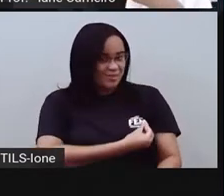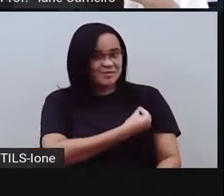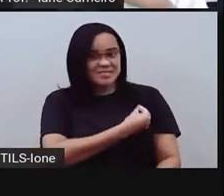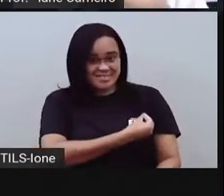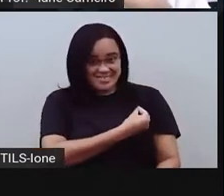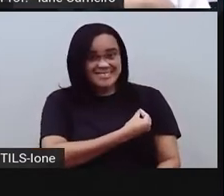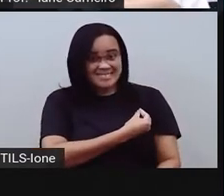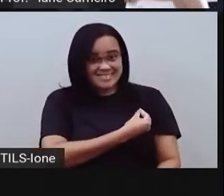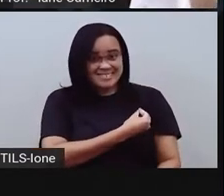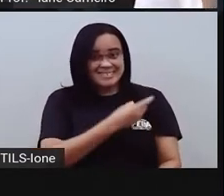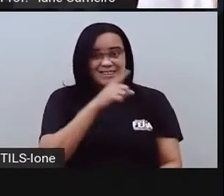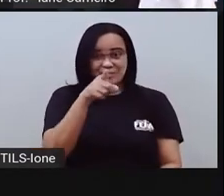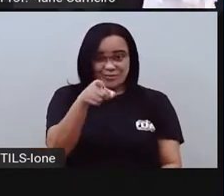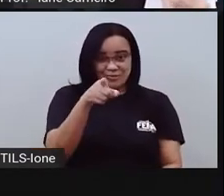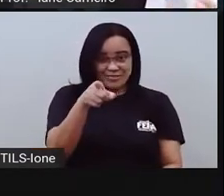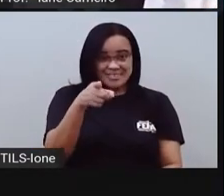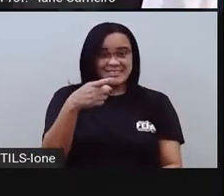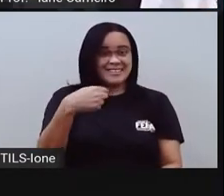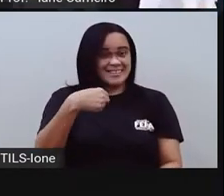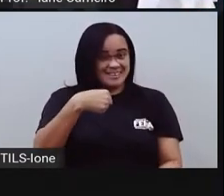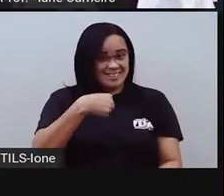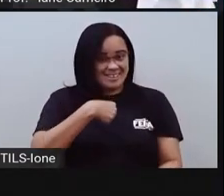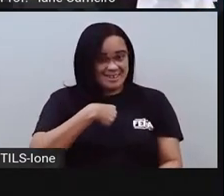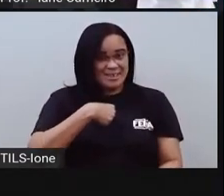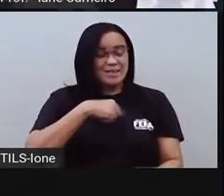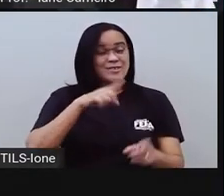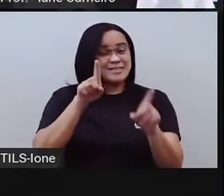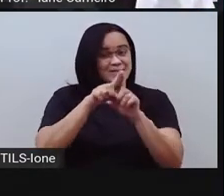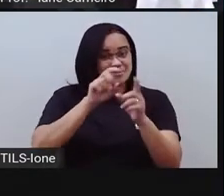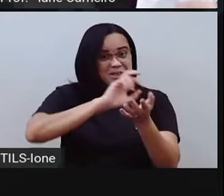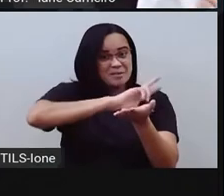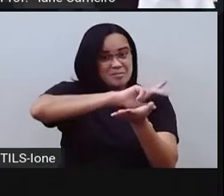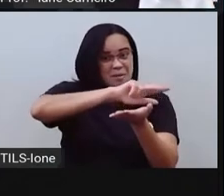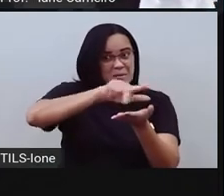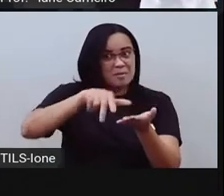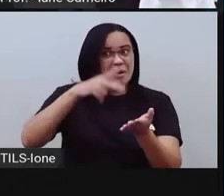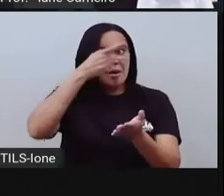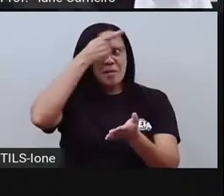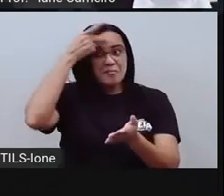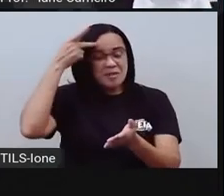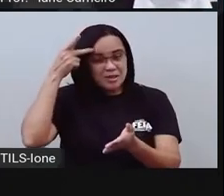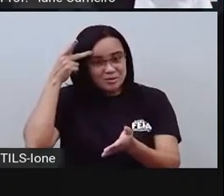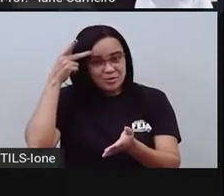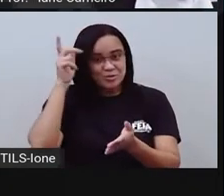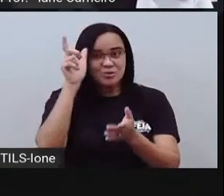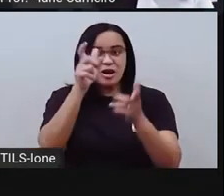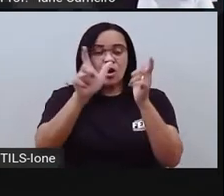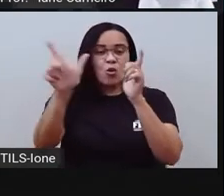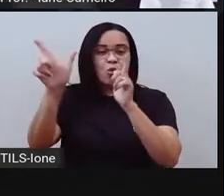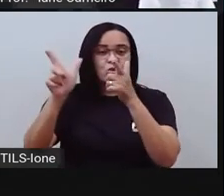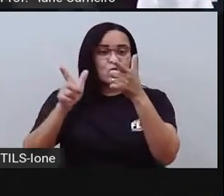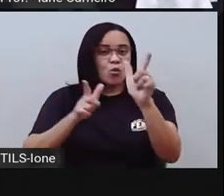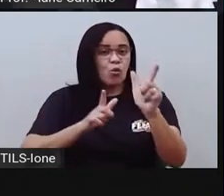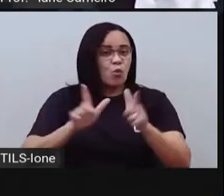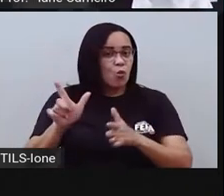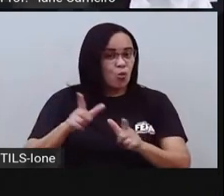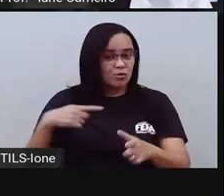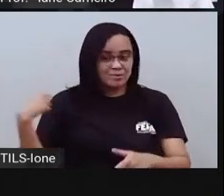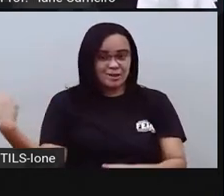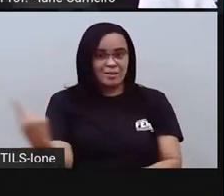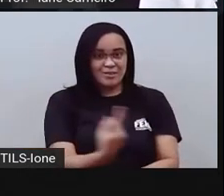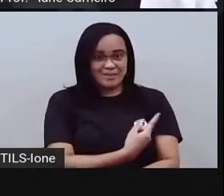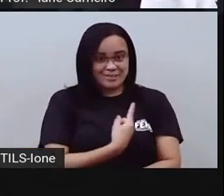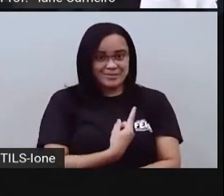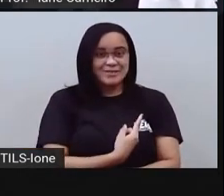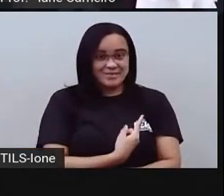com você e com os outros que estão à sua volta. Então a gente já falou um pouco disso e nessa aula de agora,